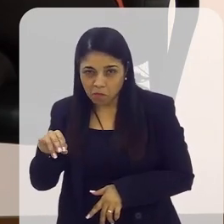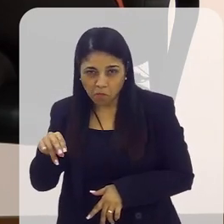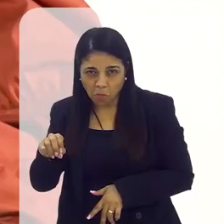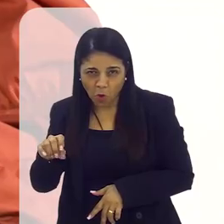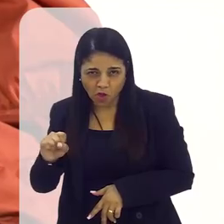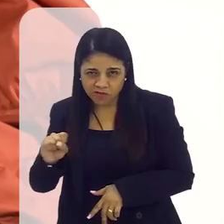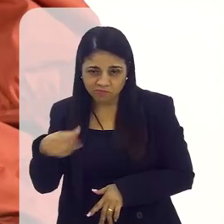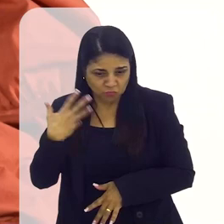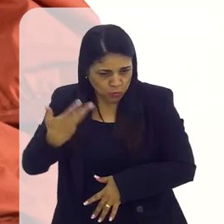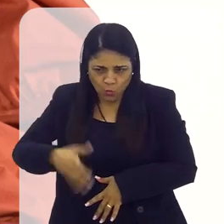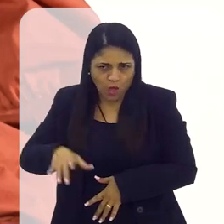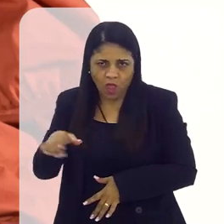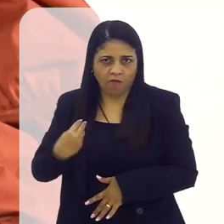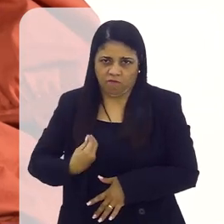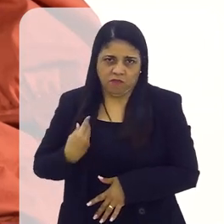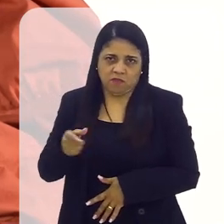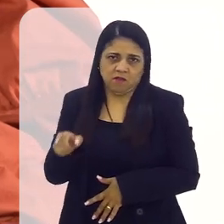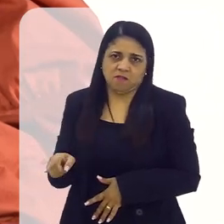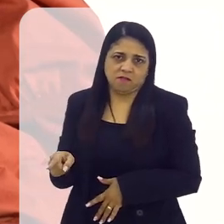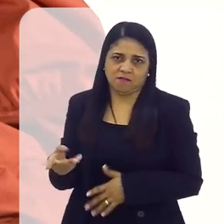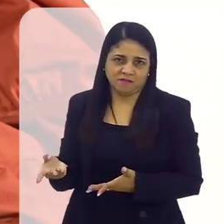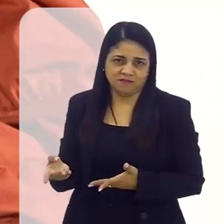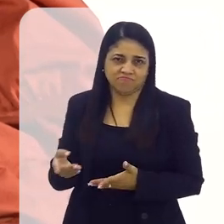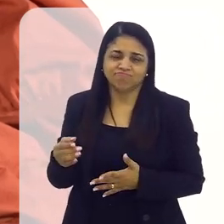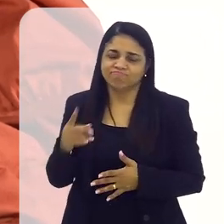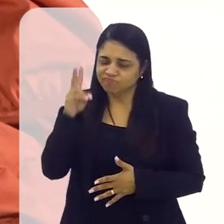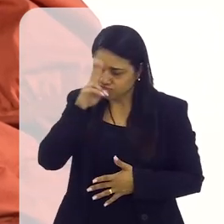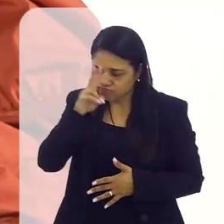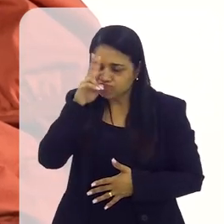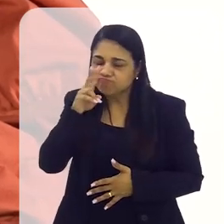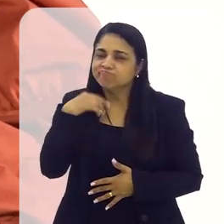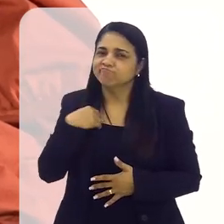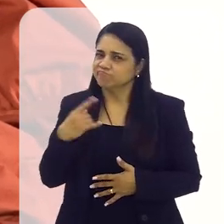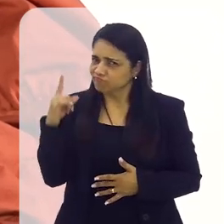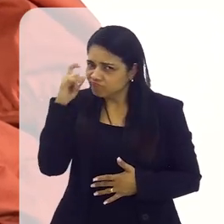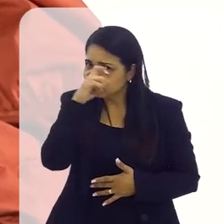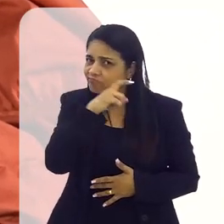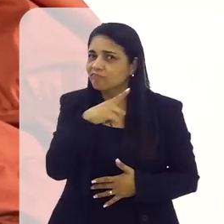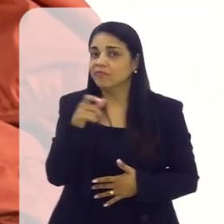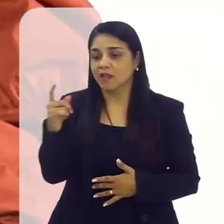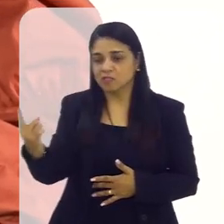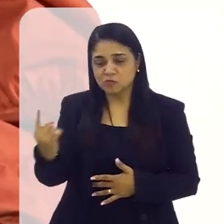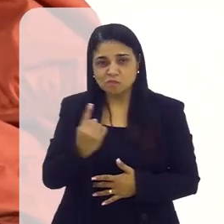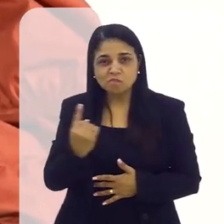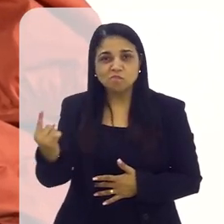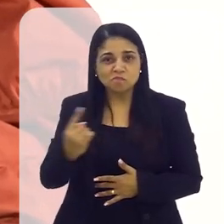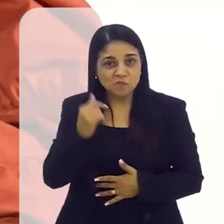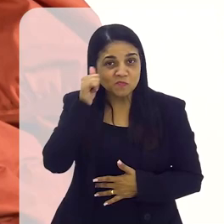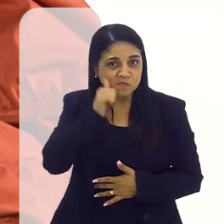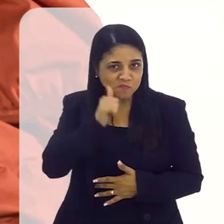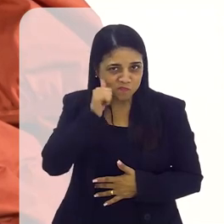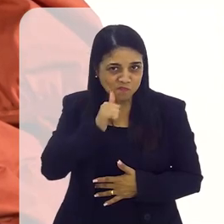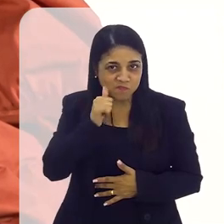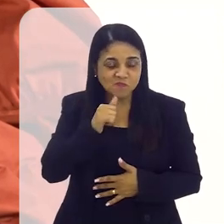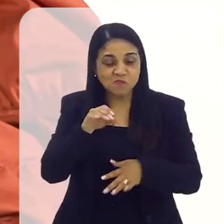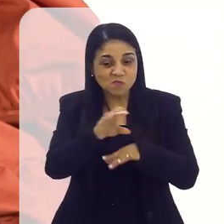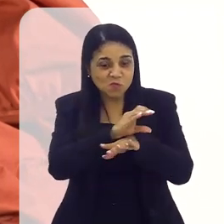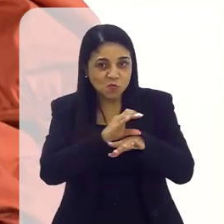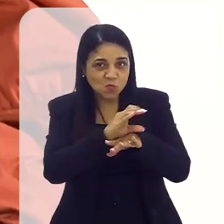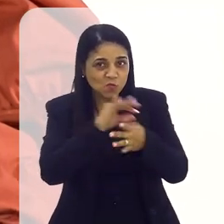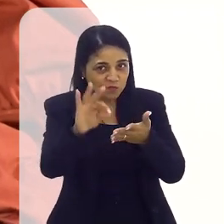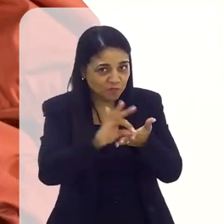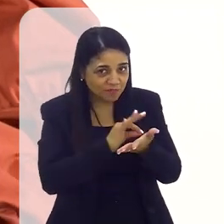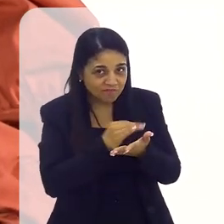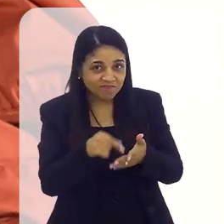histórias, assim, bem tocantes, bem difíceis. E essas mulheres vieram, fizeram o curso e me